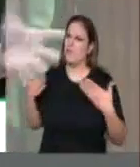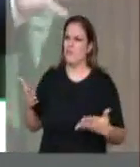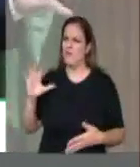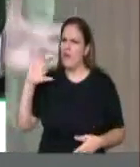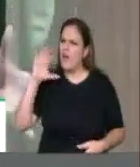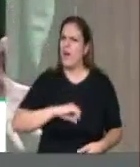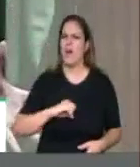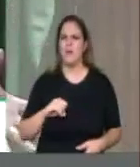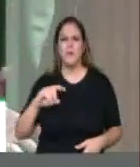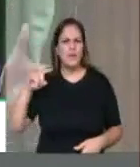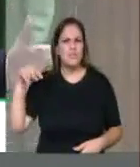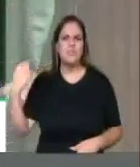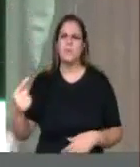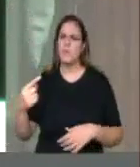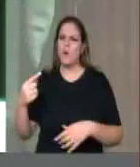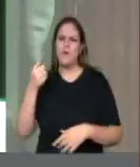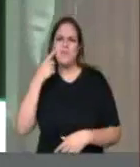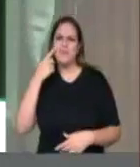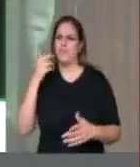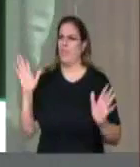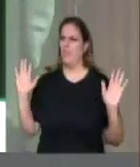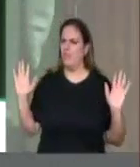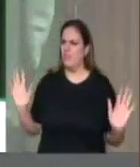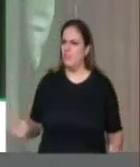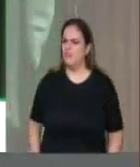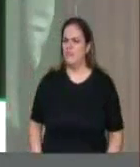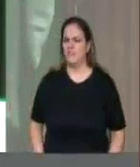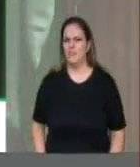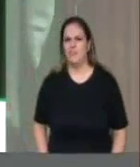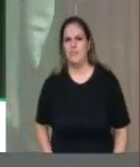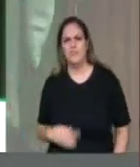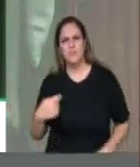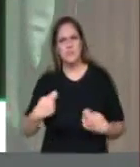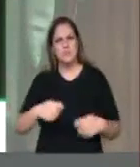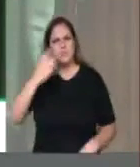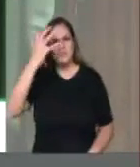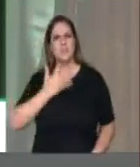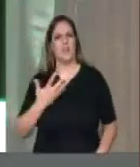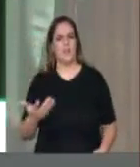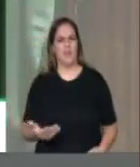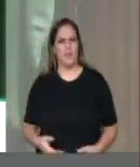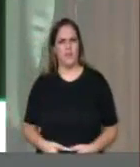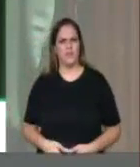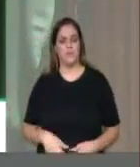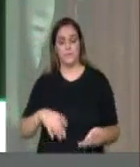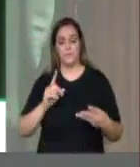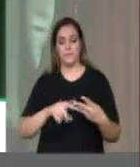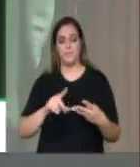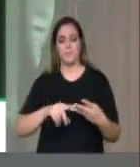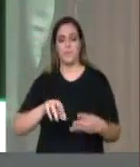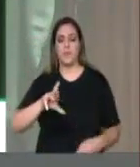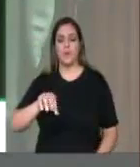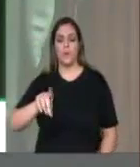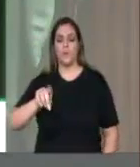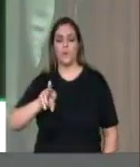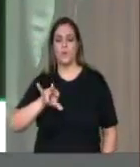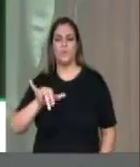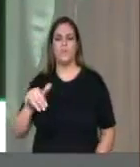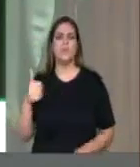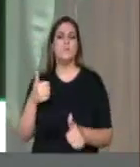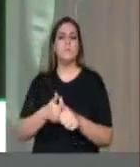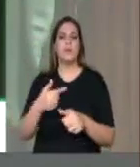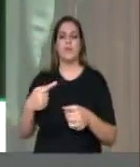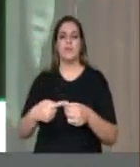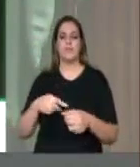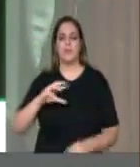Deus. Depois discute. Isso é governo sério. Sem contar a nossa rodovia que passa por Colatina. Também é um outro